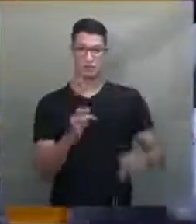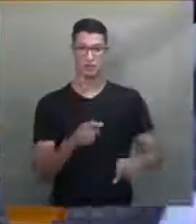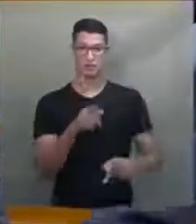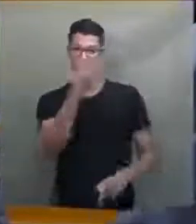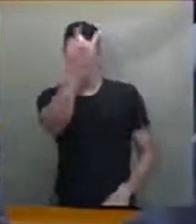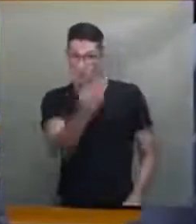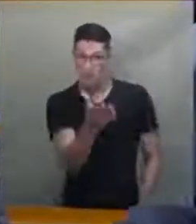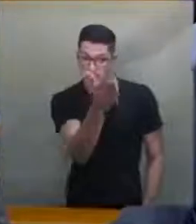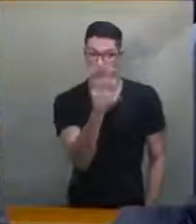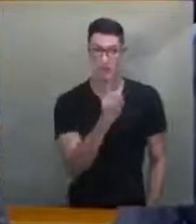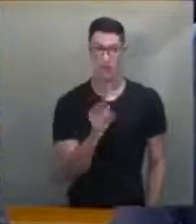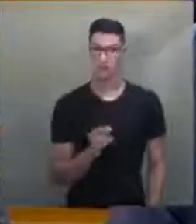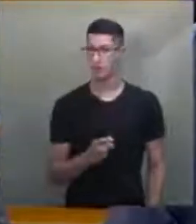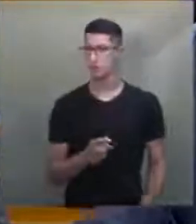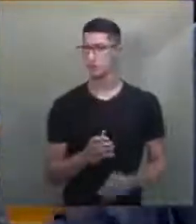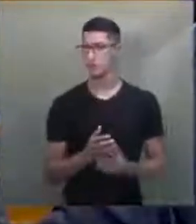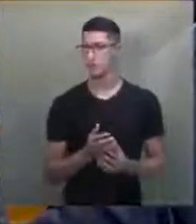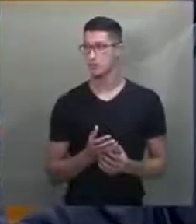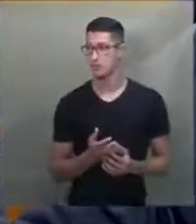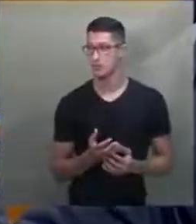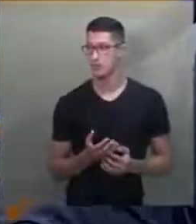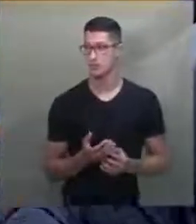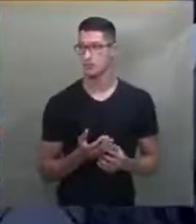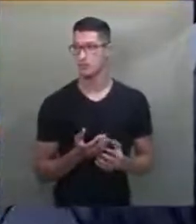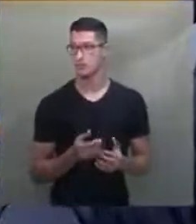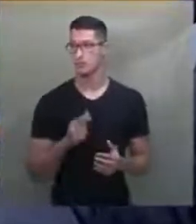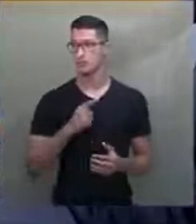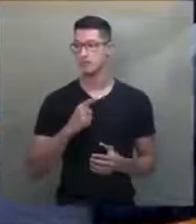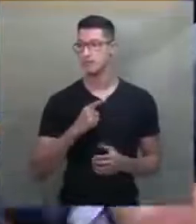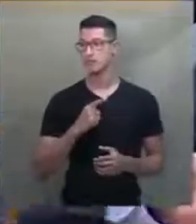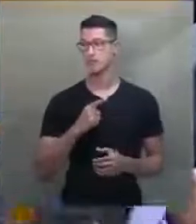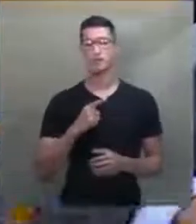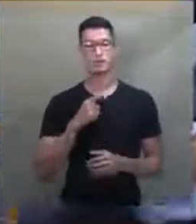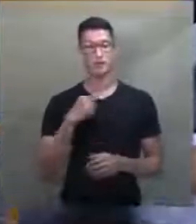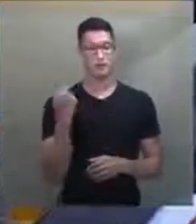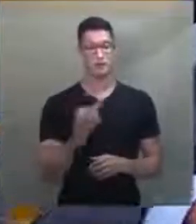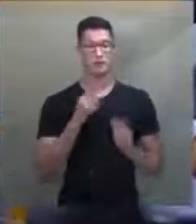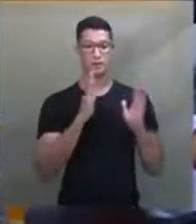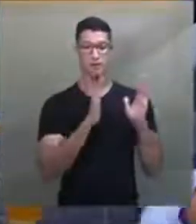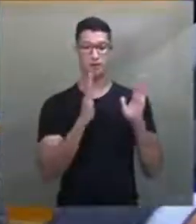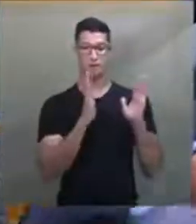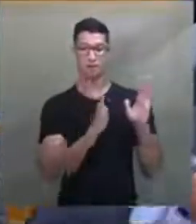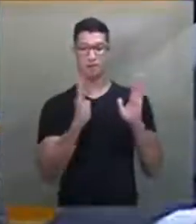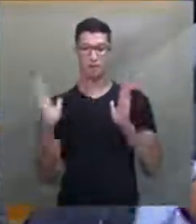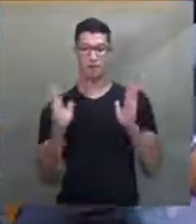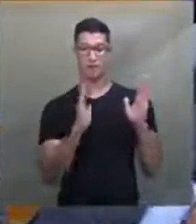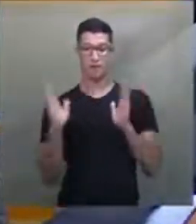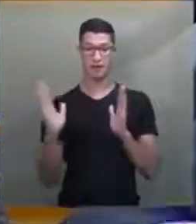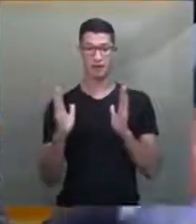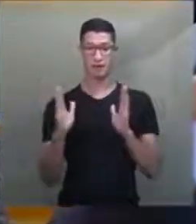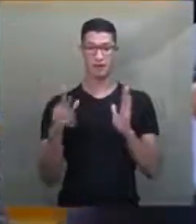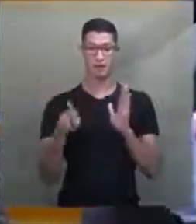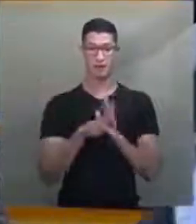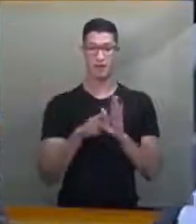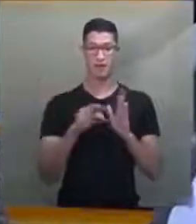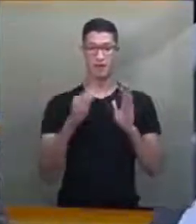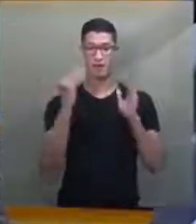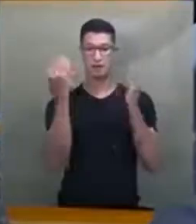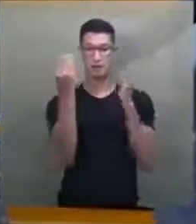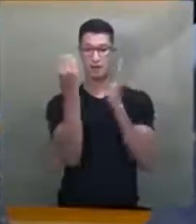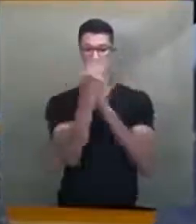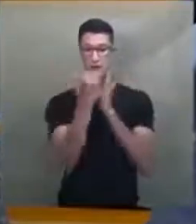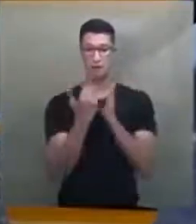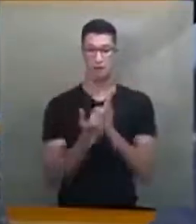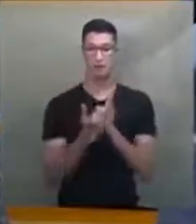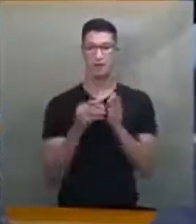é V. Exª, esta comissão tem prazo estabelecido claramente no regimento para